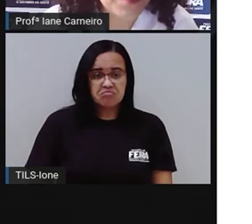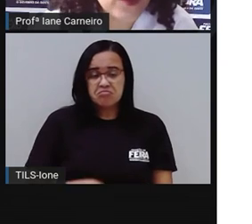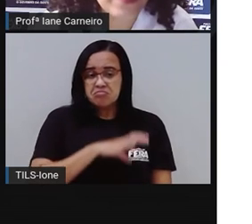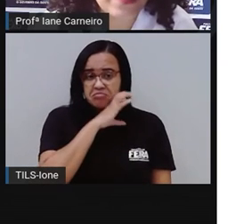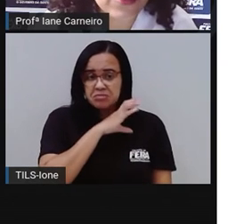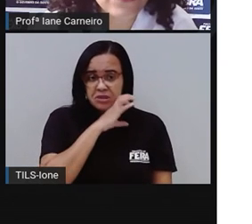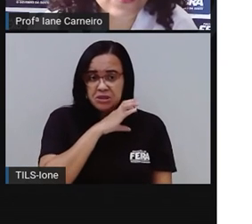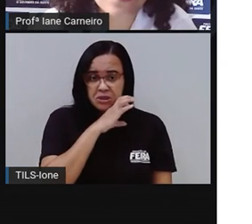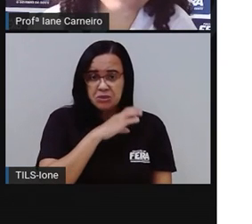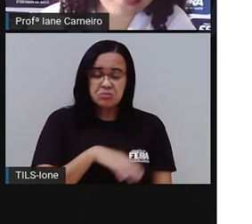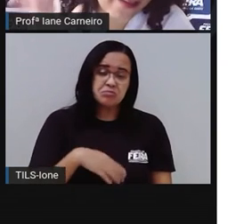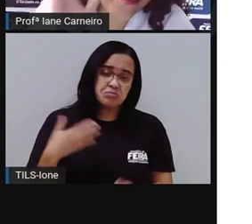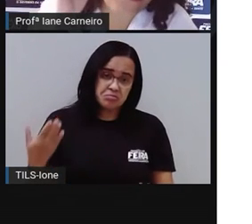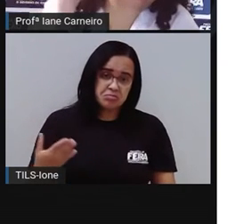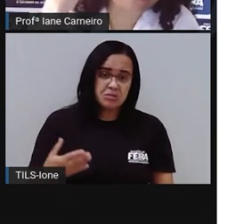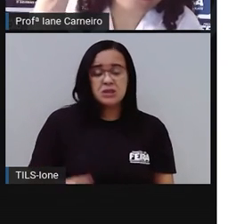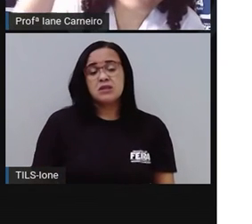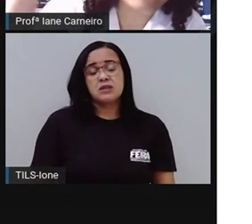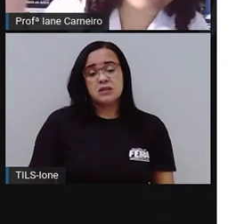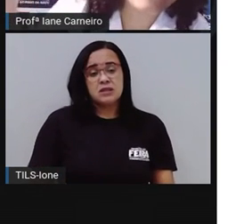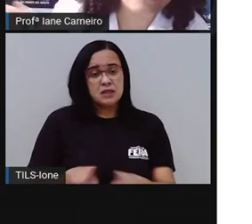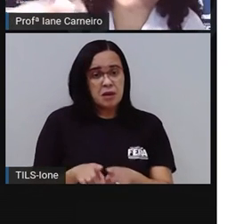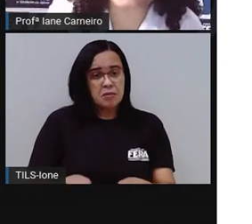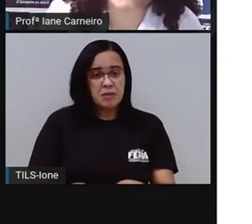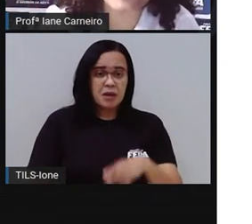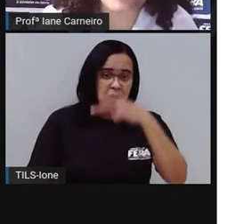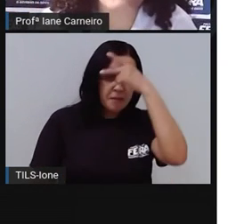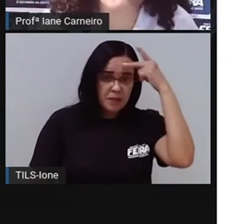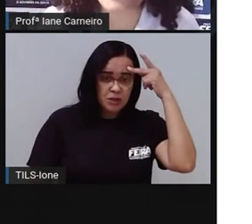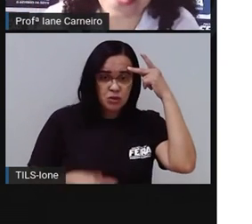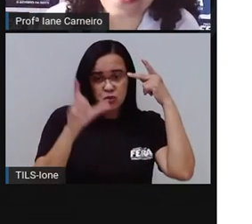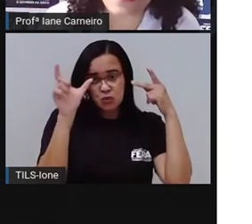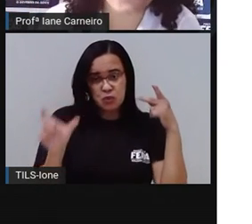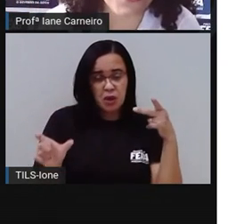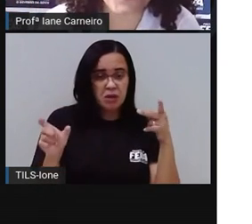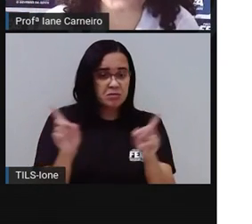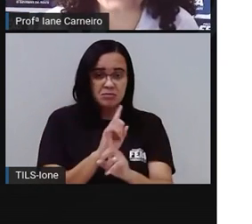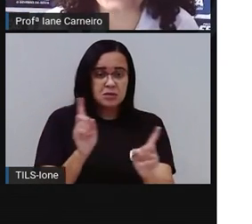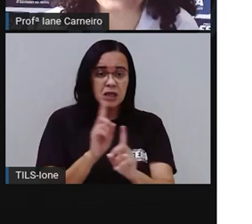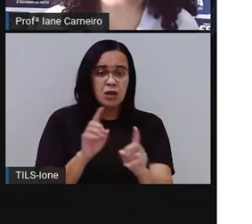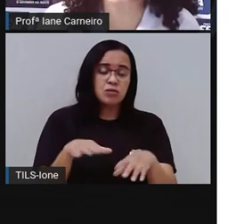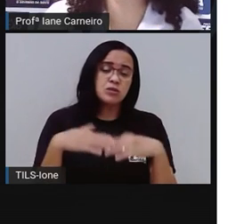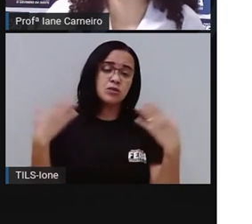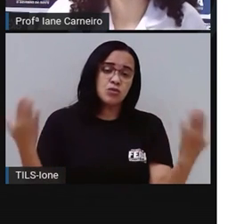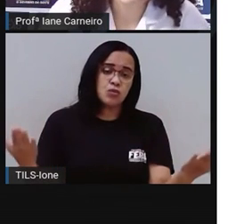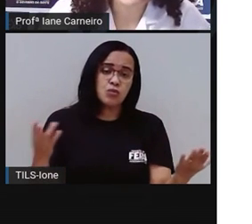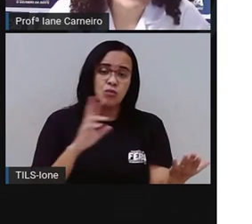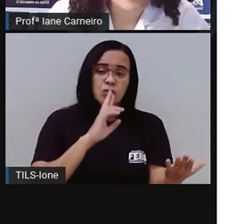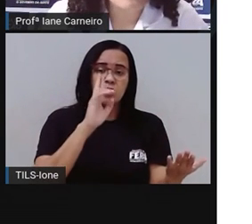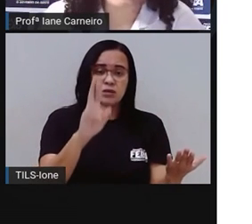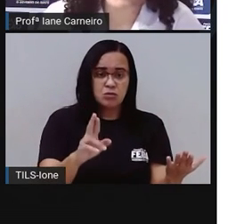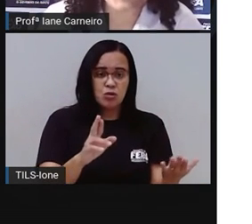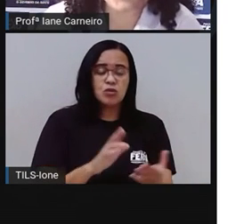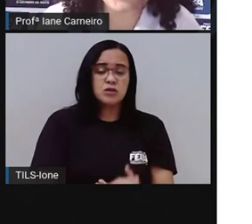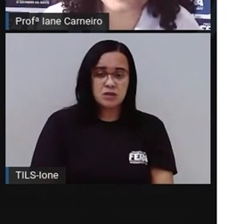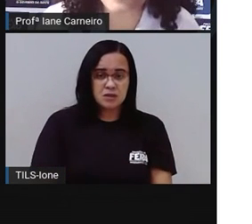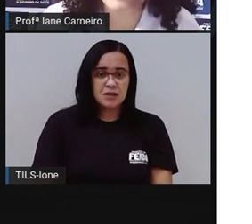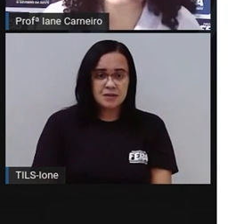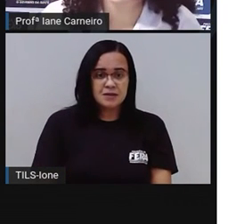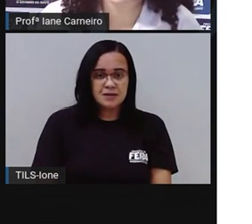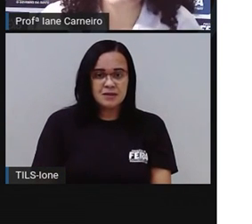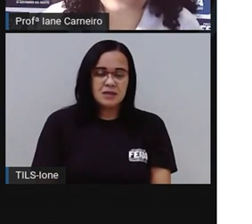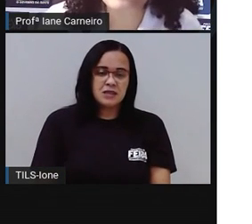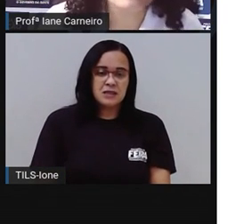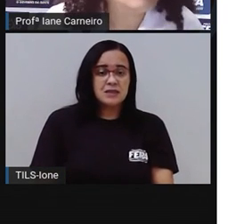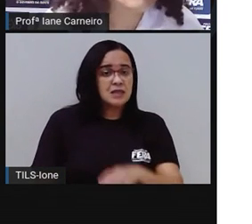O vampiro é gente, né? Na história, né? Tem, é gente, o vampiro. O morcego é um bicho, né?